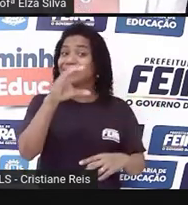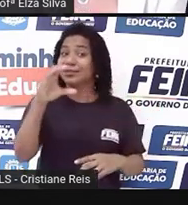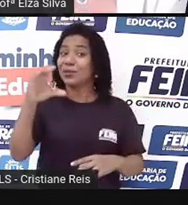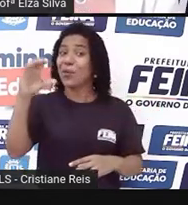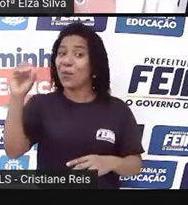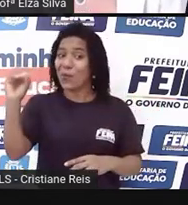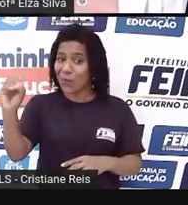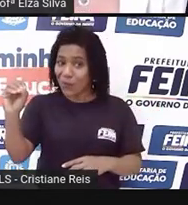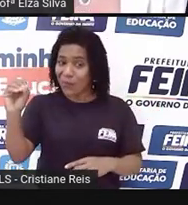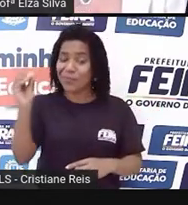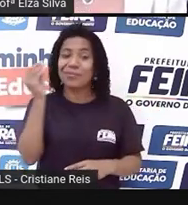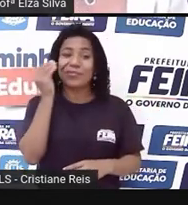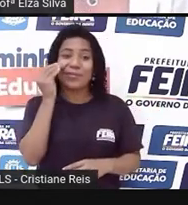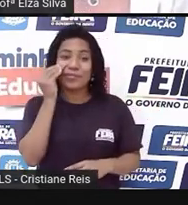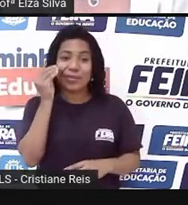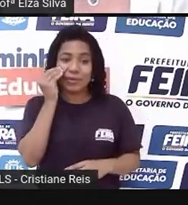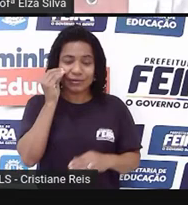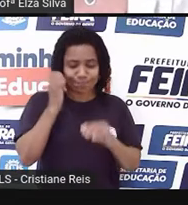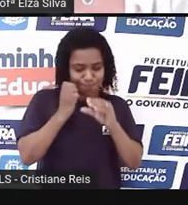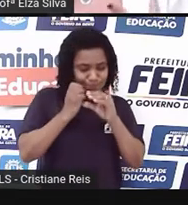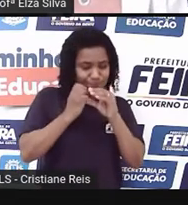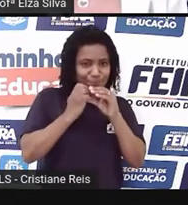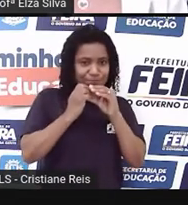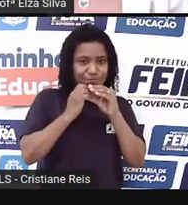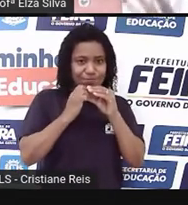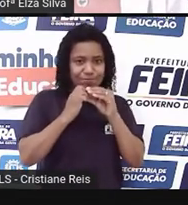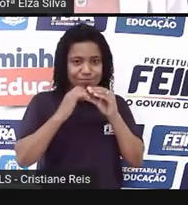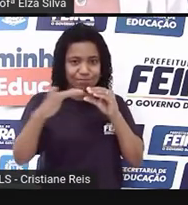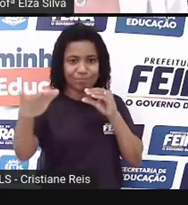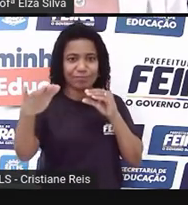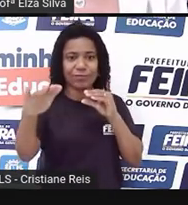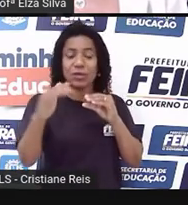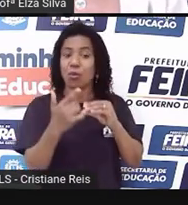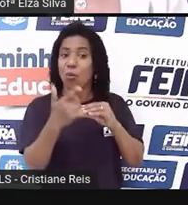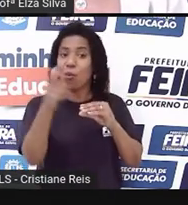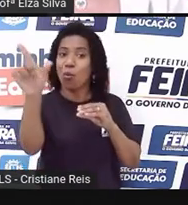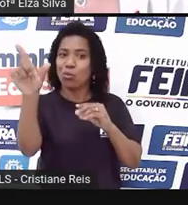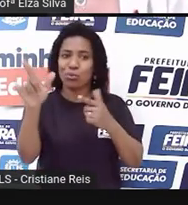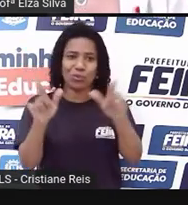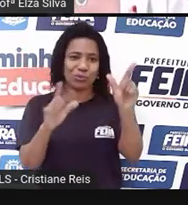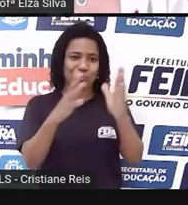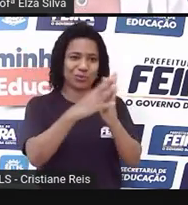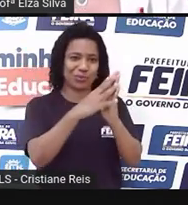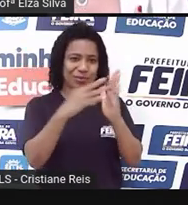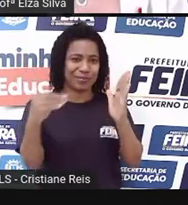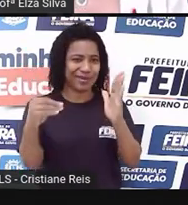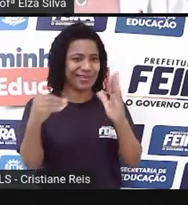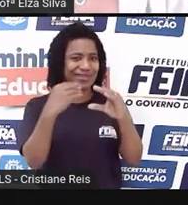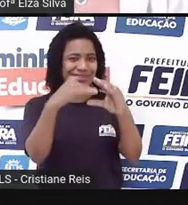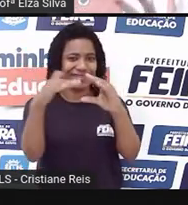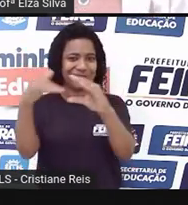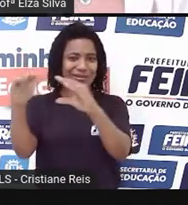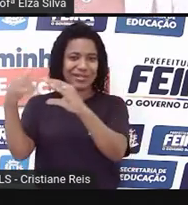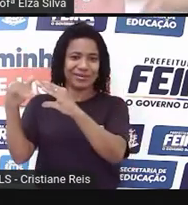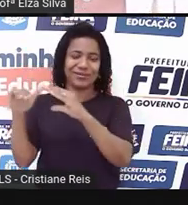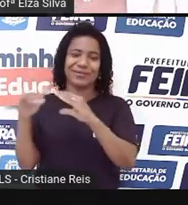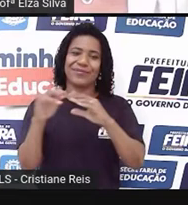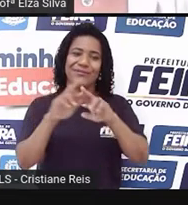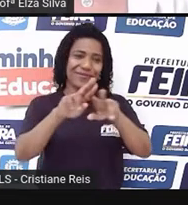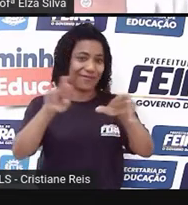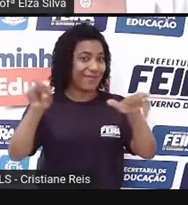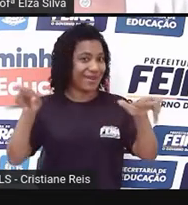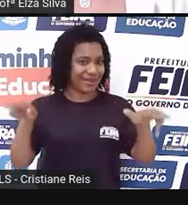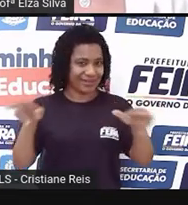ele indica que a mensagem será enviada com cópia para outros e-mails. Às vezes, você quer remeter um e-mail para